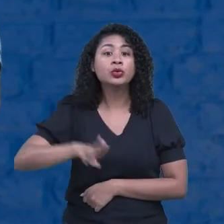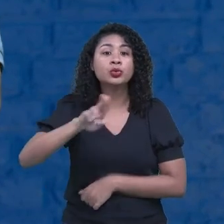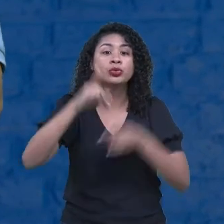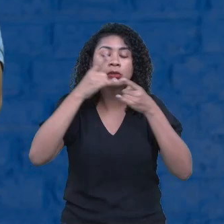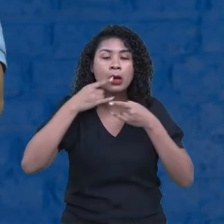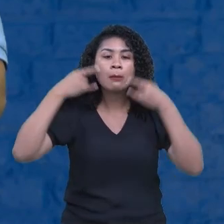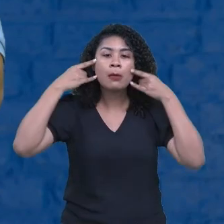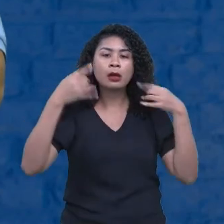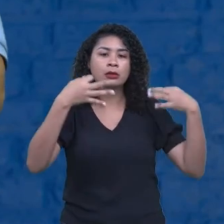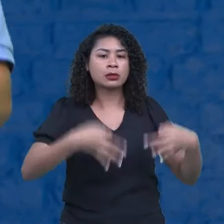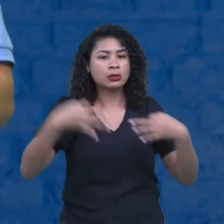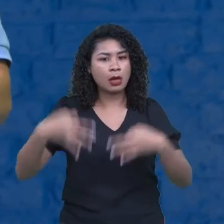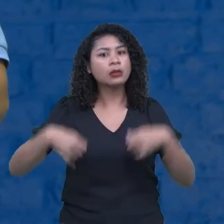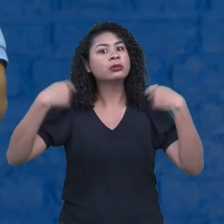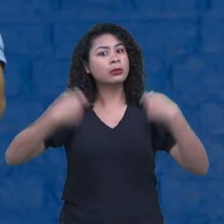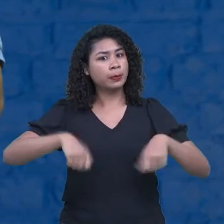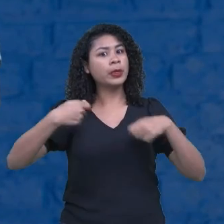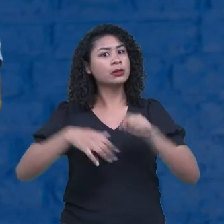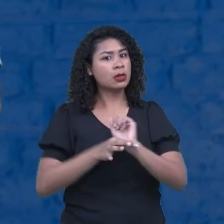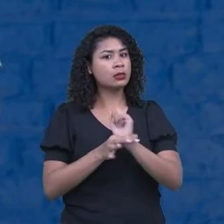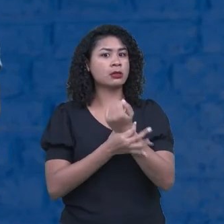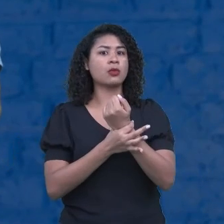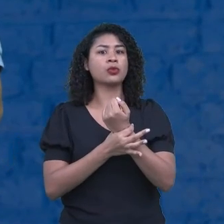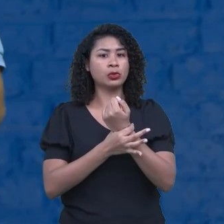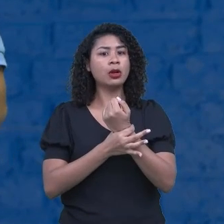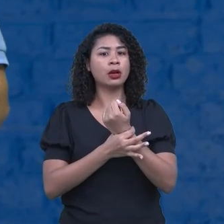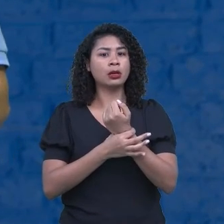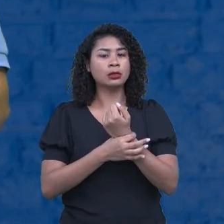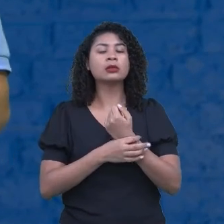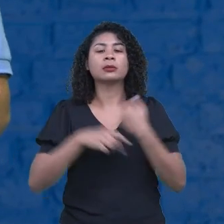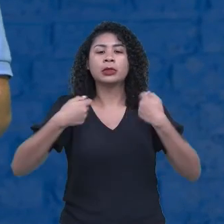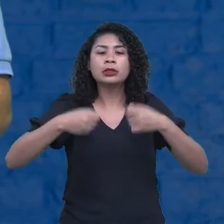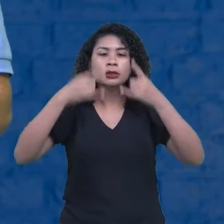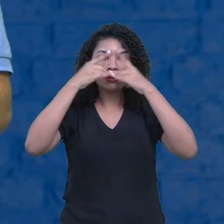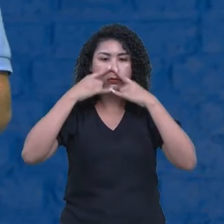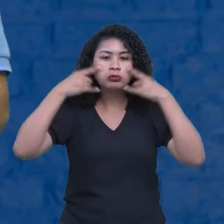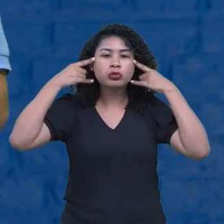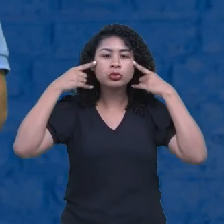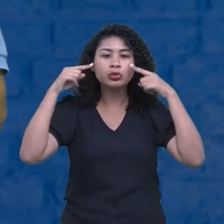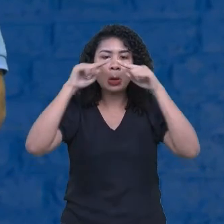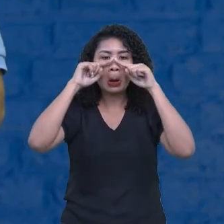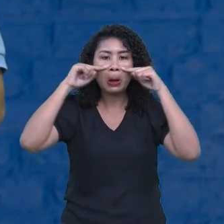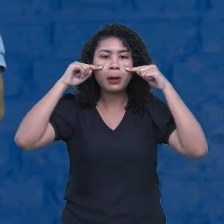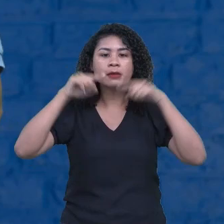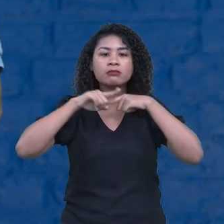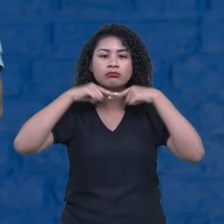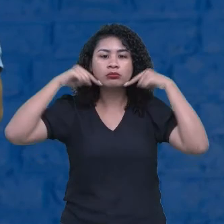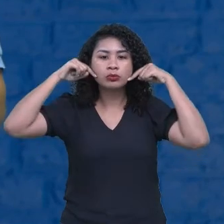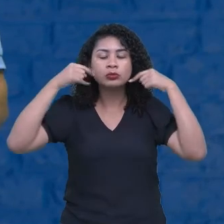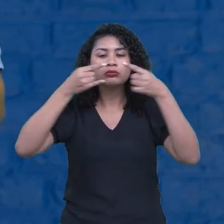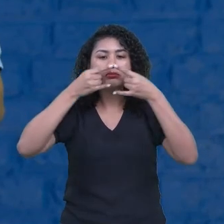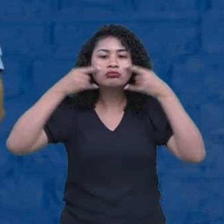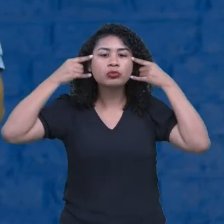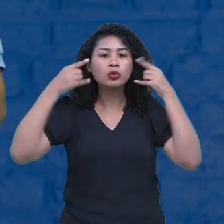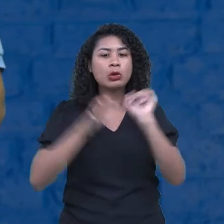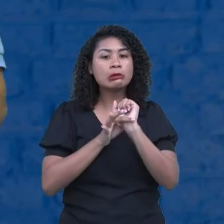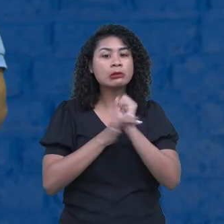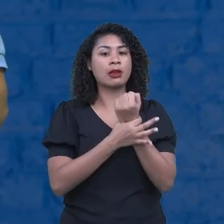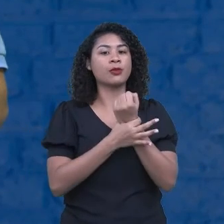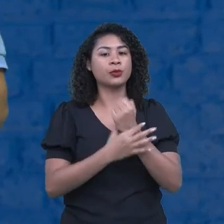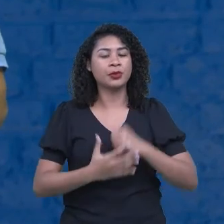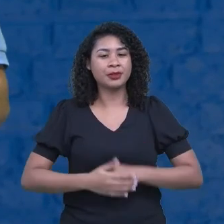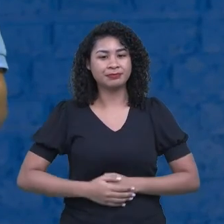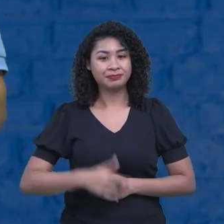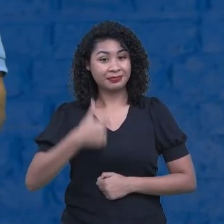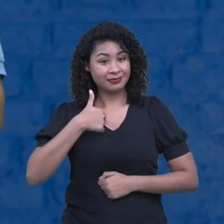necessário usar a máscara corretamente, cobrindo o nariz e a boca. E aí eu estou fazendo também o meu projeto de